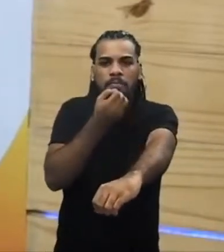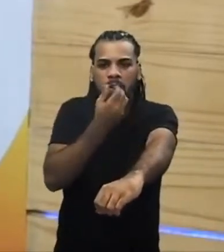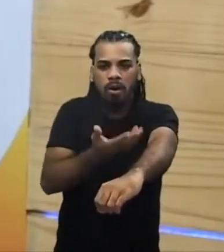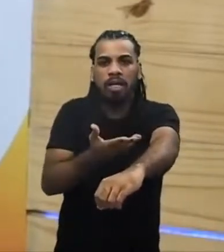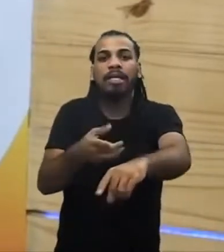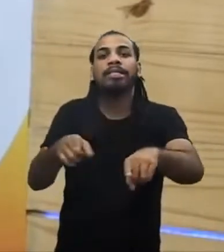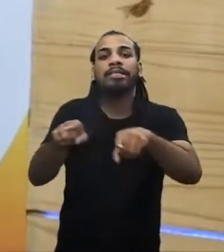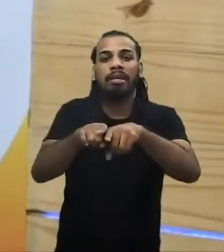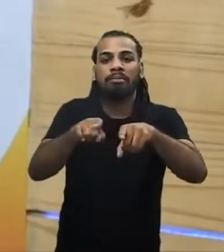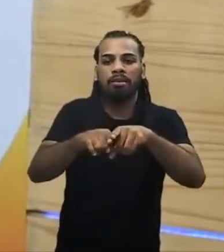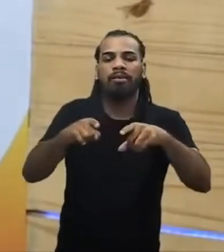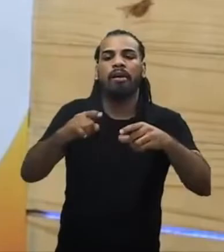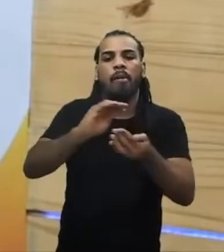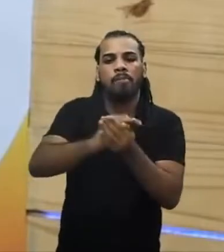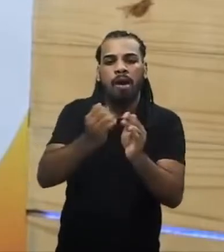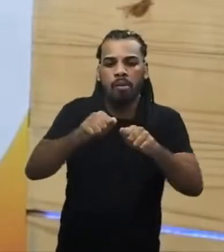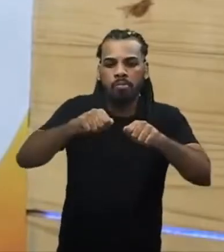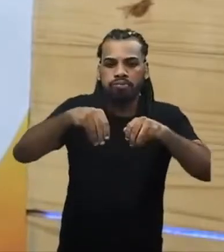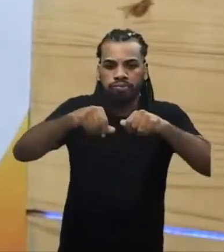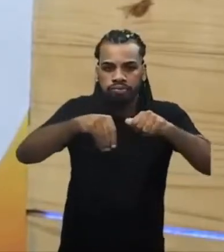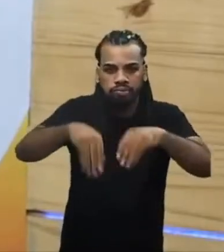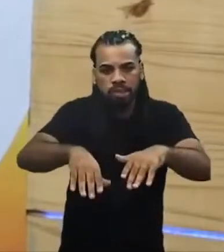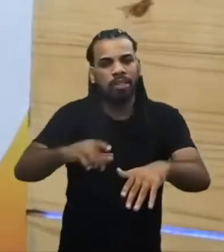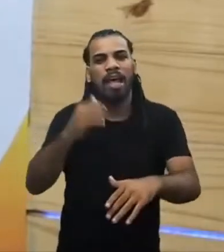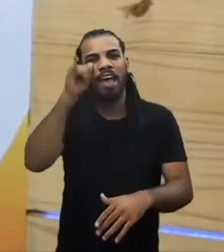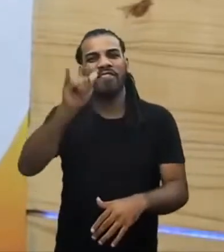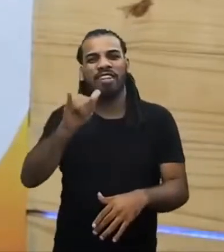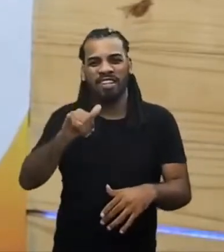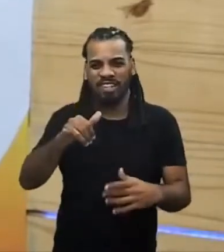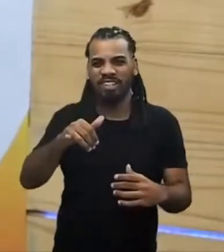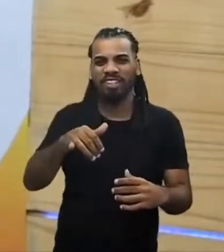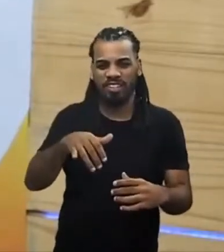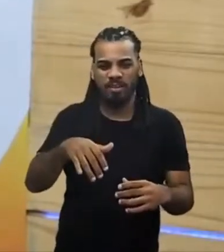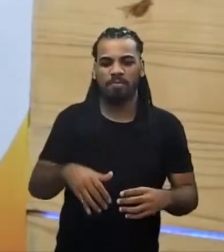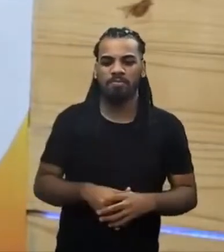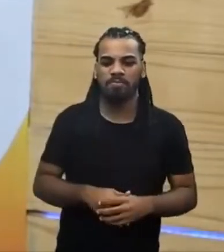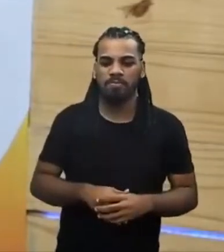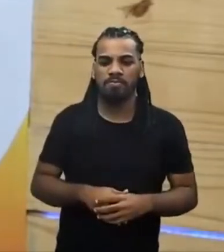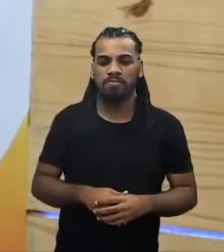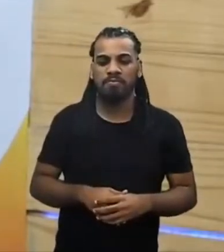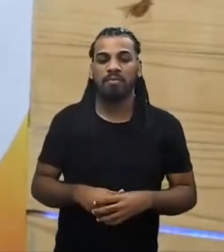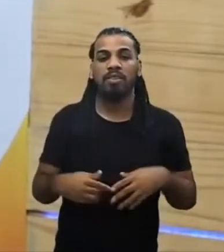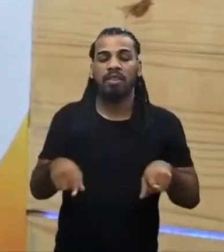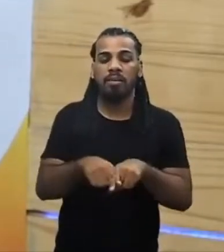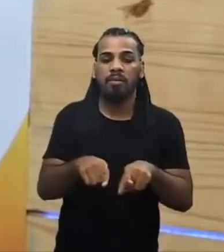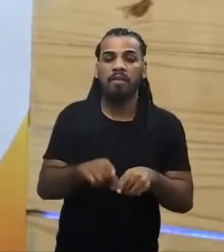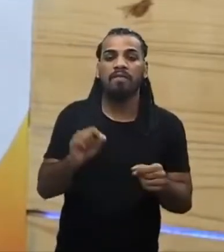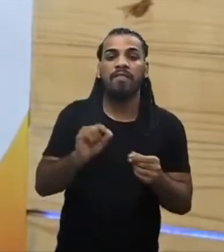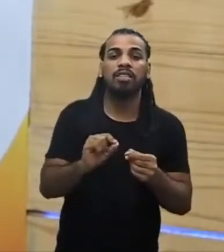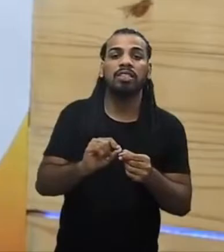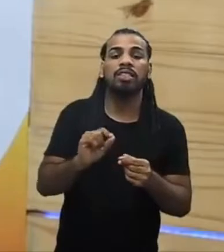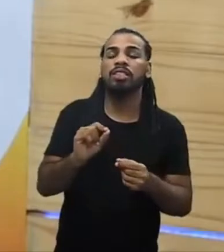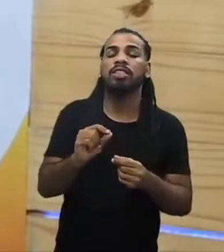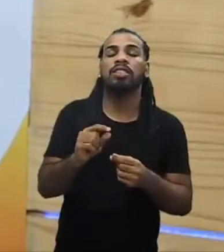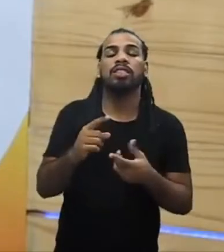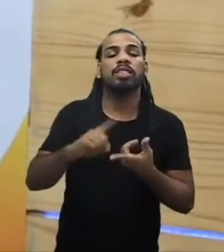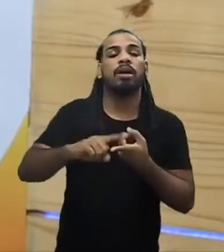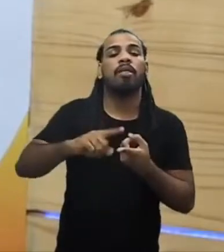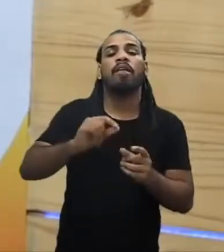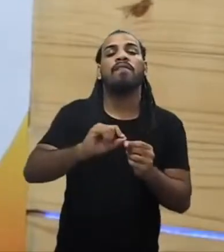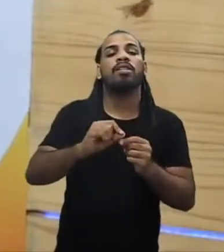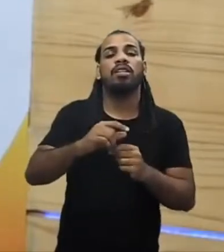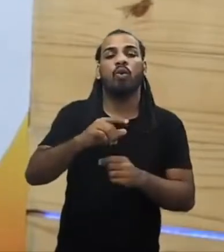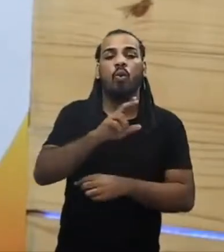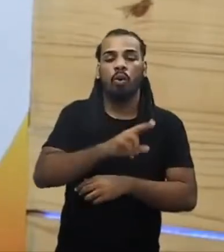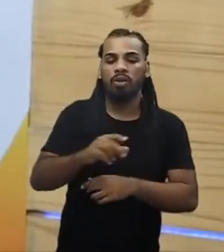desgaste do solo. E como fertilizante, um fato interessante de você conhecer, como fertilizante eles usavam o